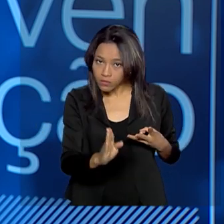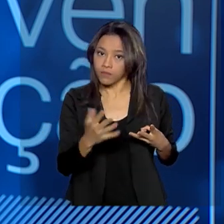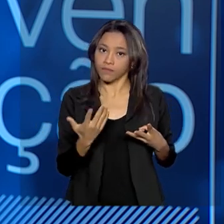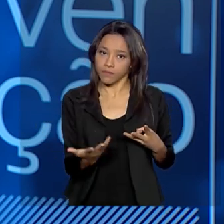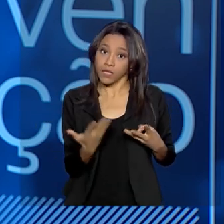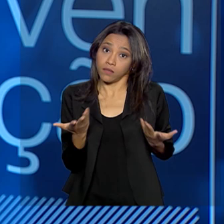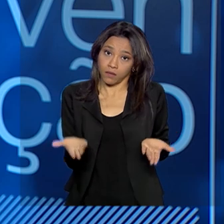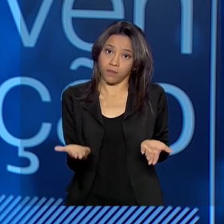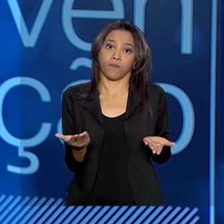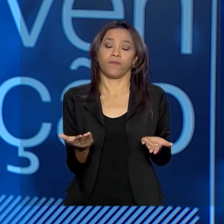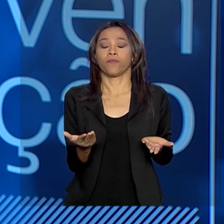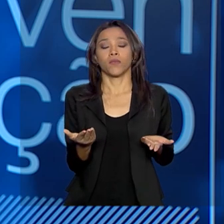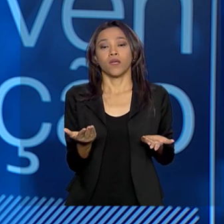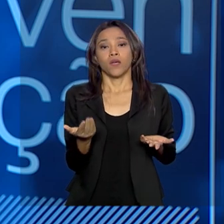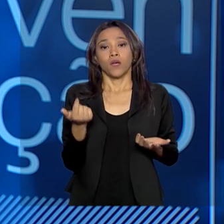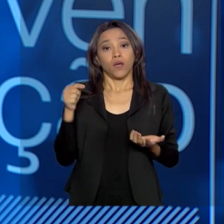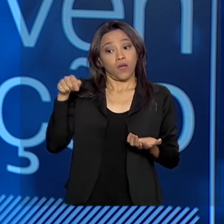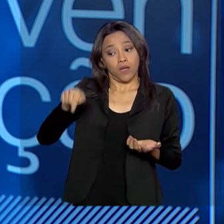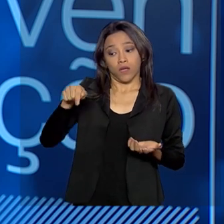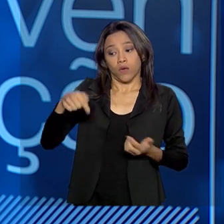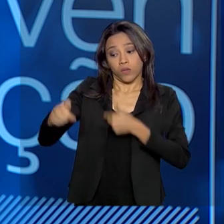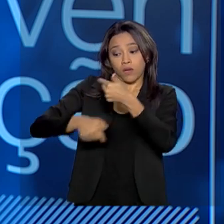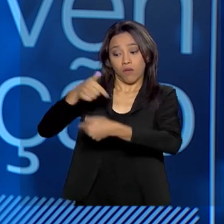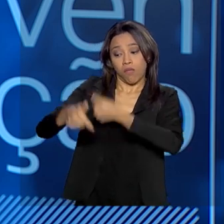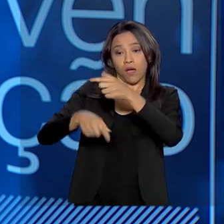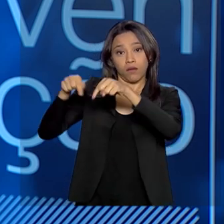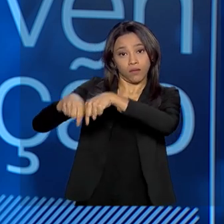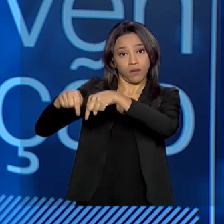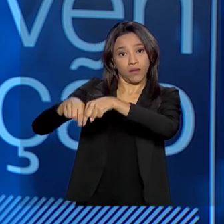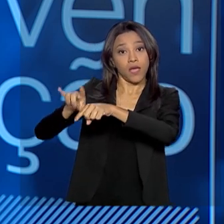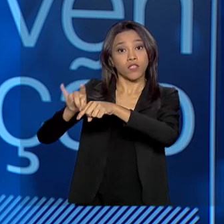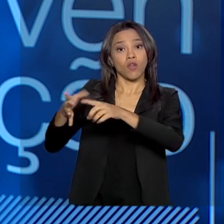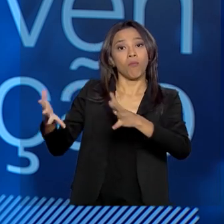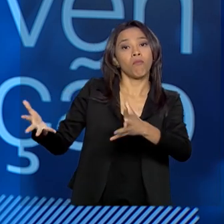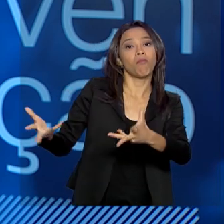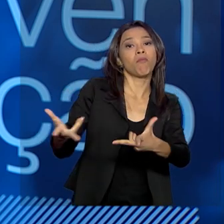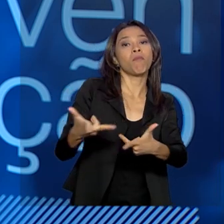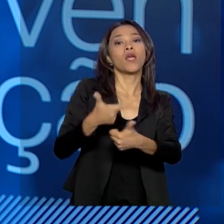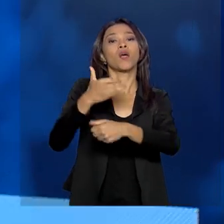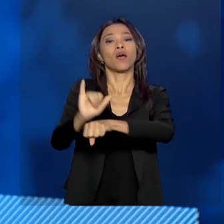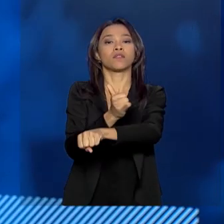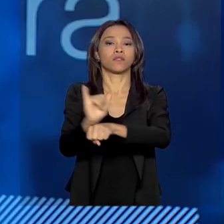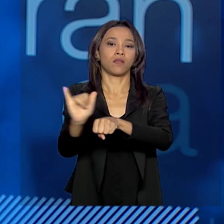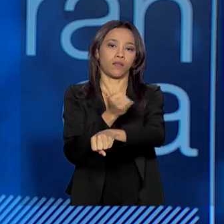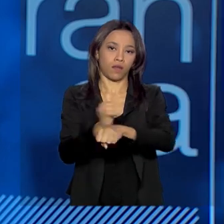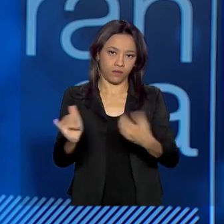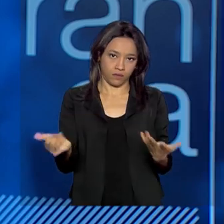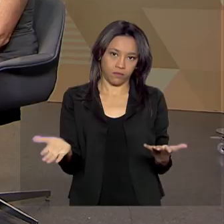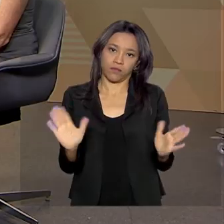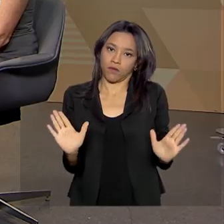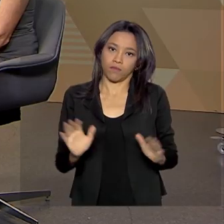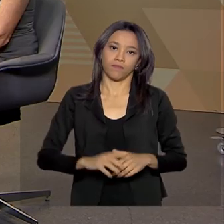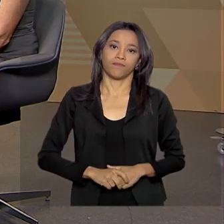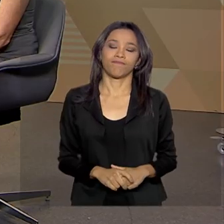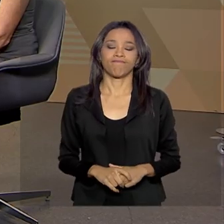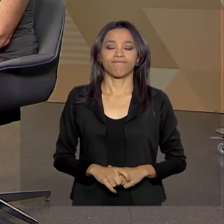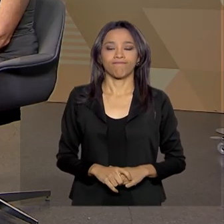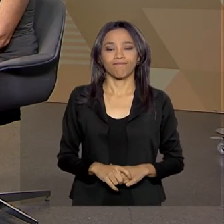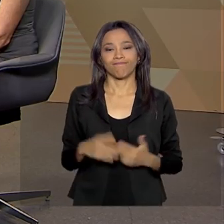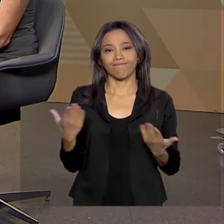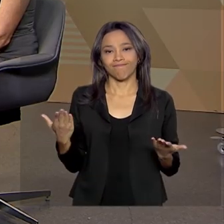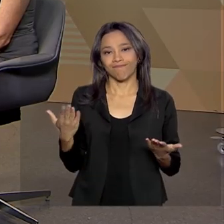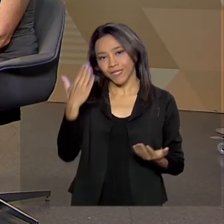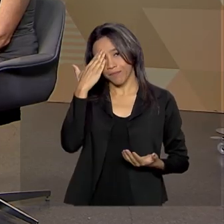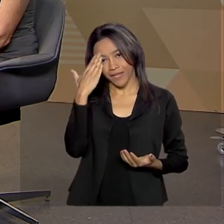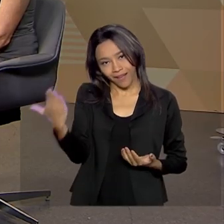Então, o trabalho do DRCI, como eu digo, é aprimorar cada vez mais esses canais. Secretária, muito